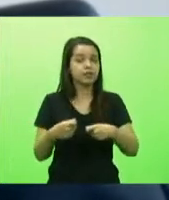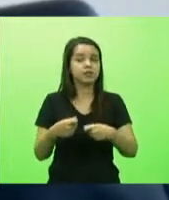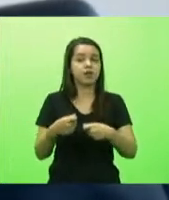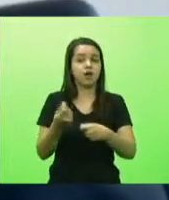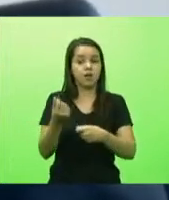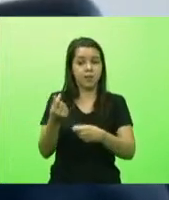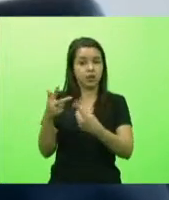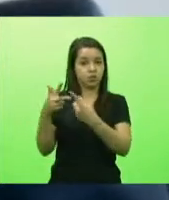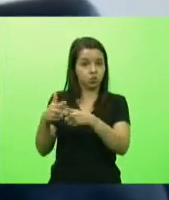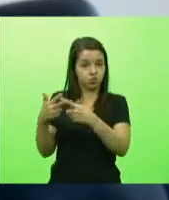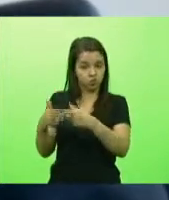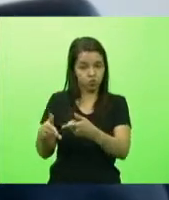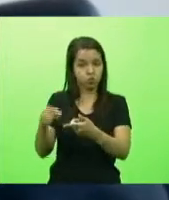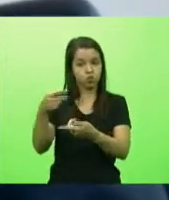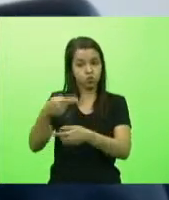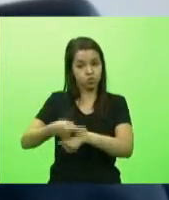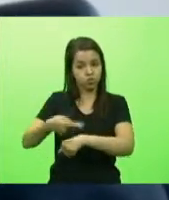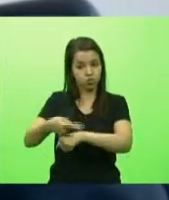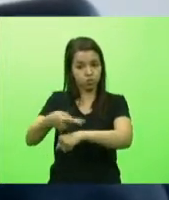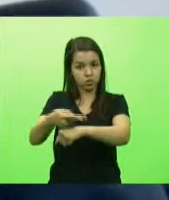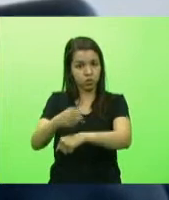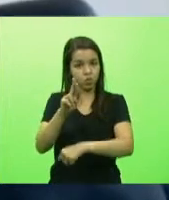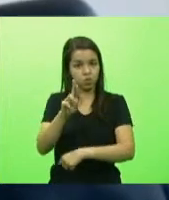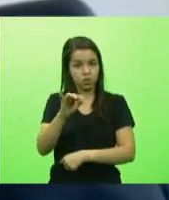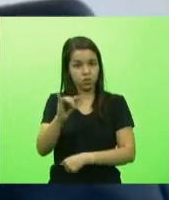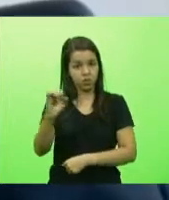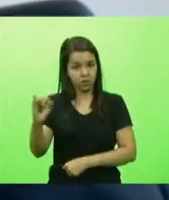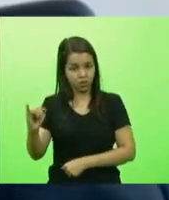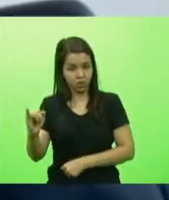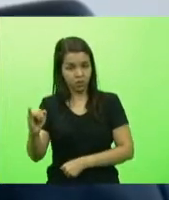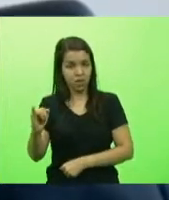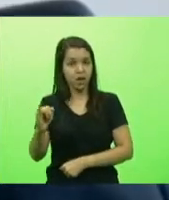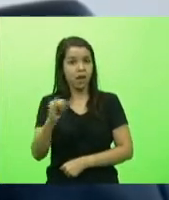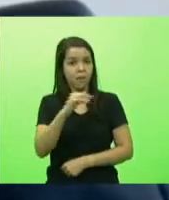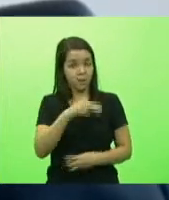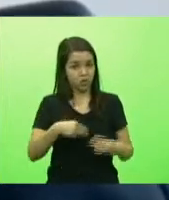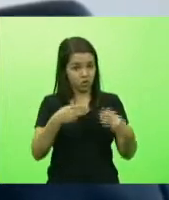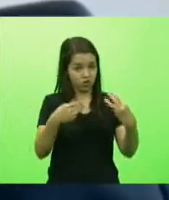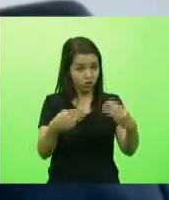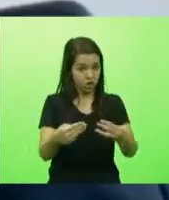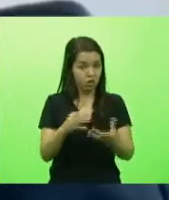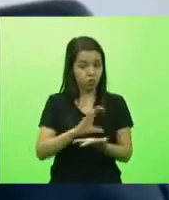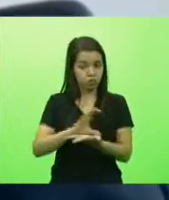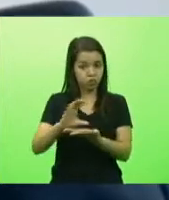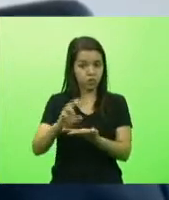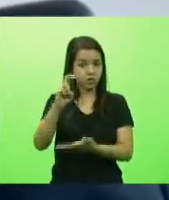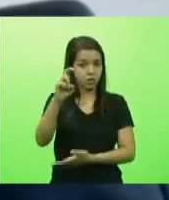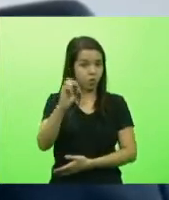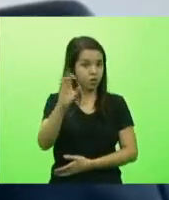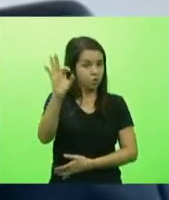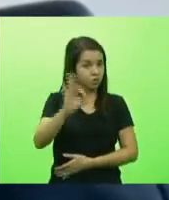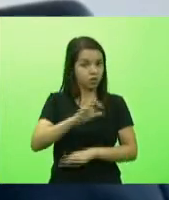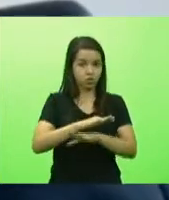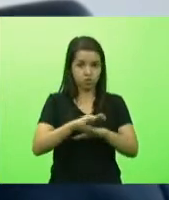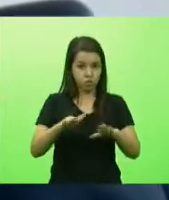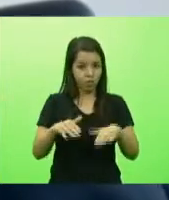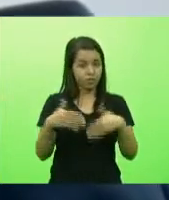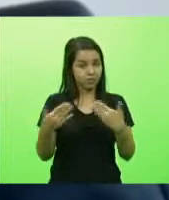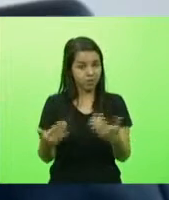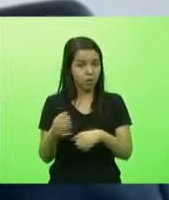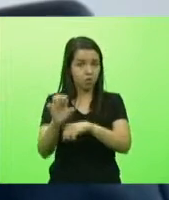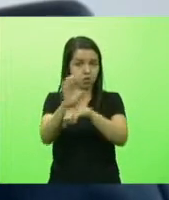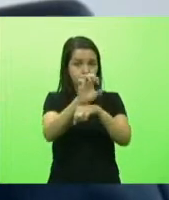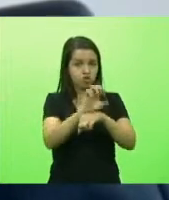até então o ministério só garante 50% dele então o estado e os municípios também terão que sentar para conversar